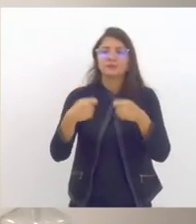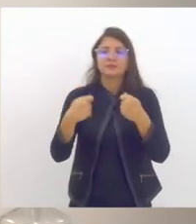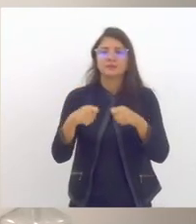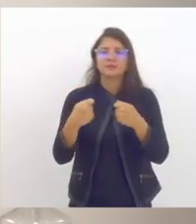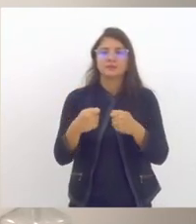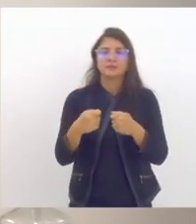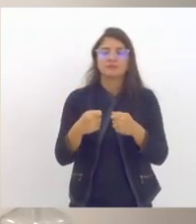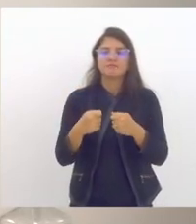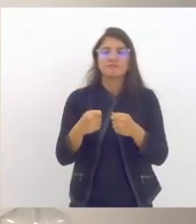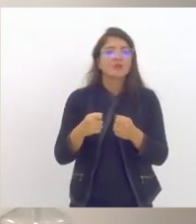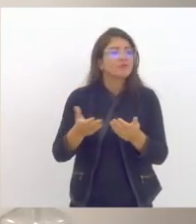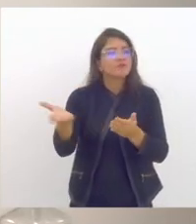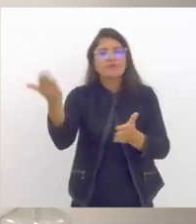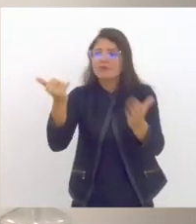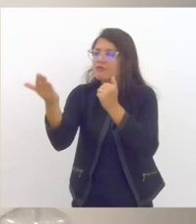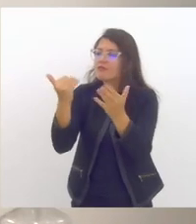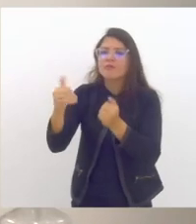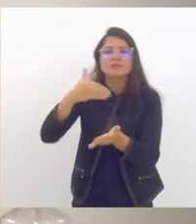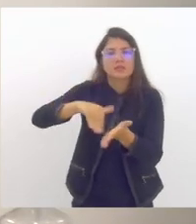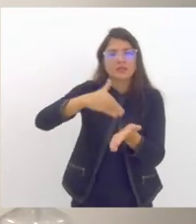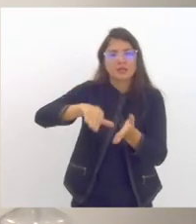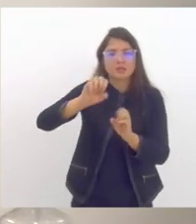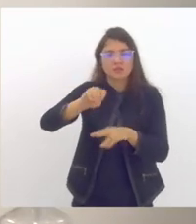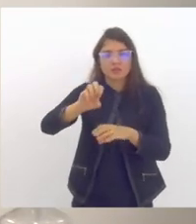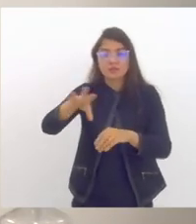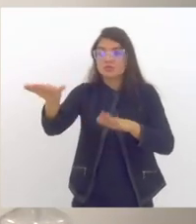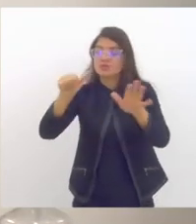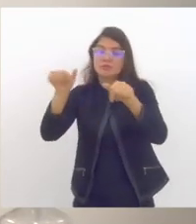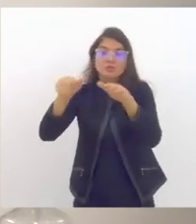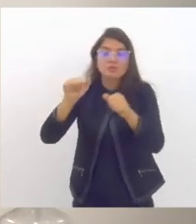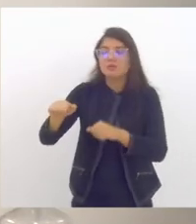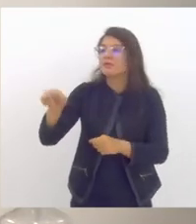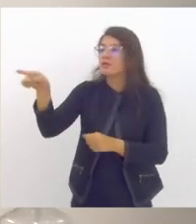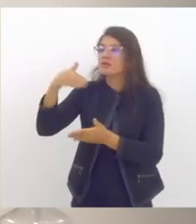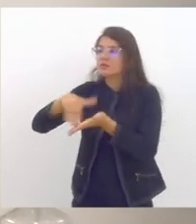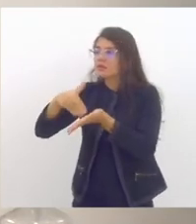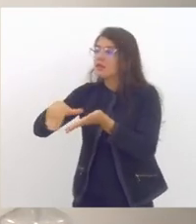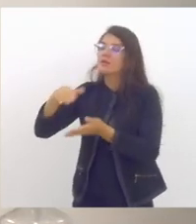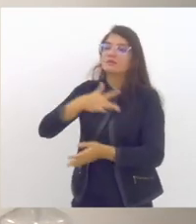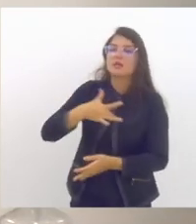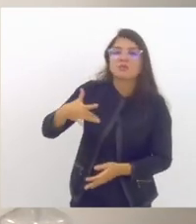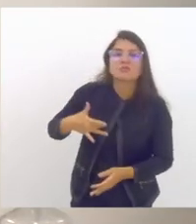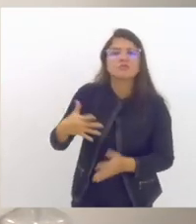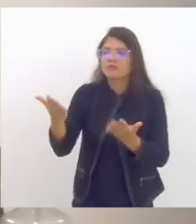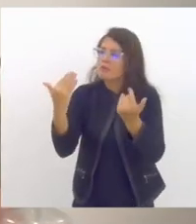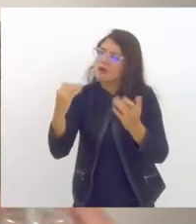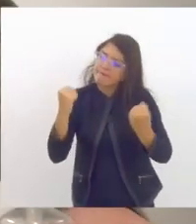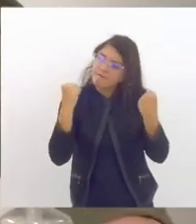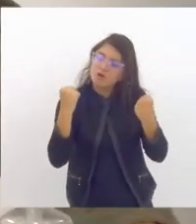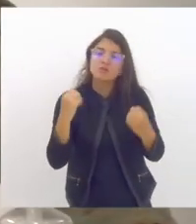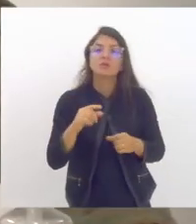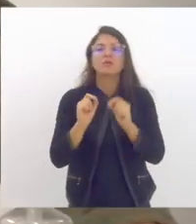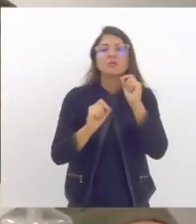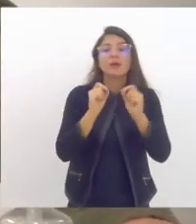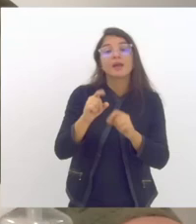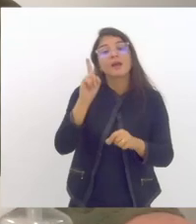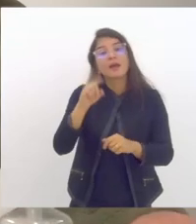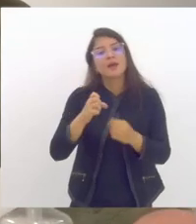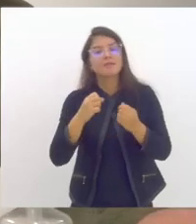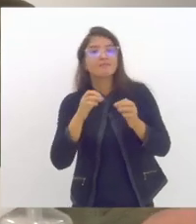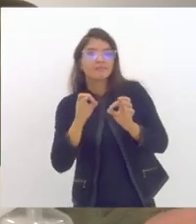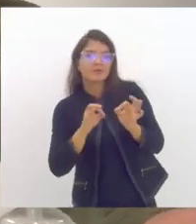mobilização da Secretaria de Educação da Secretaria de Saúde para o fortalecimento do projeto